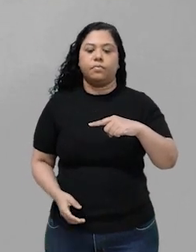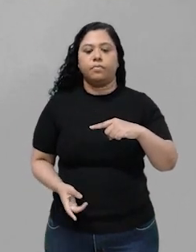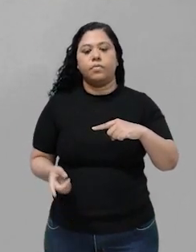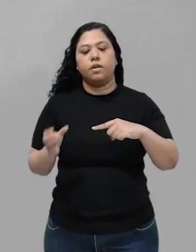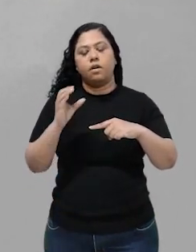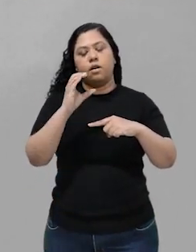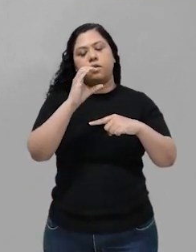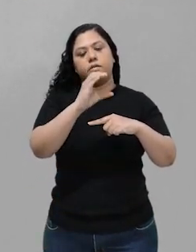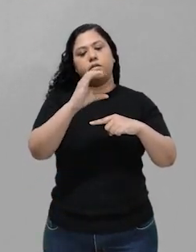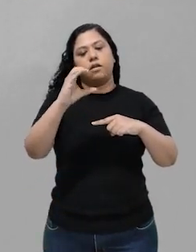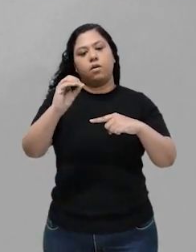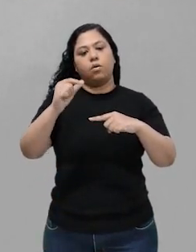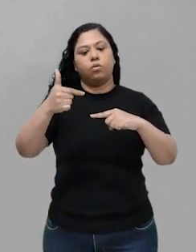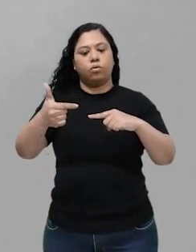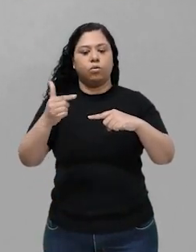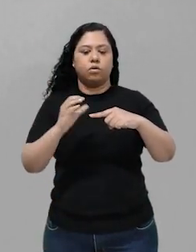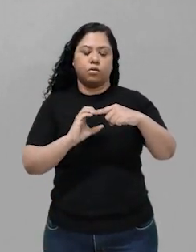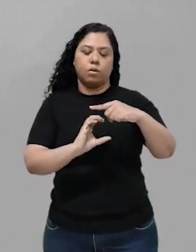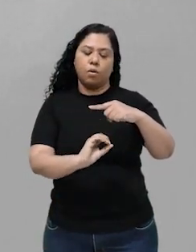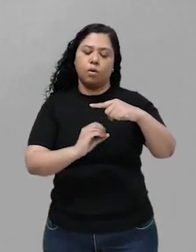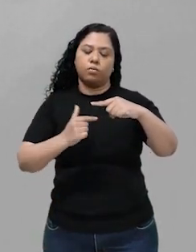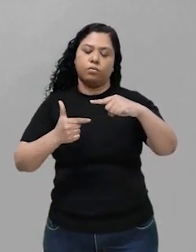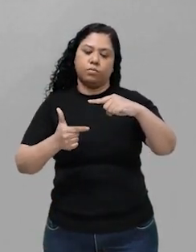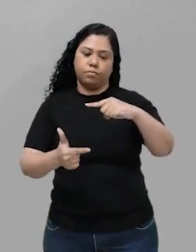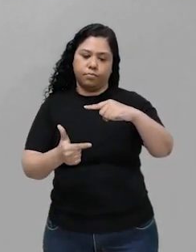CO2 sobre O2.